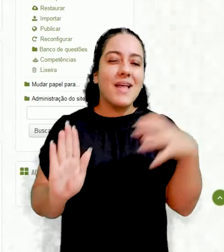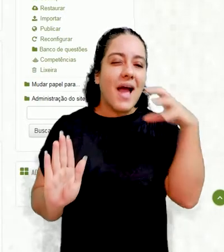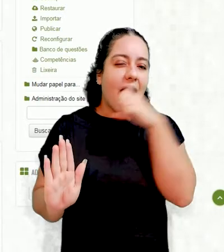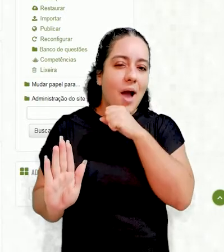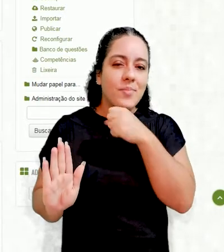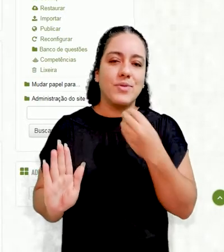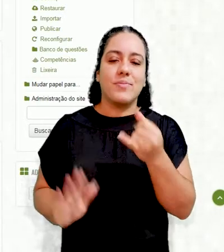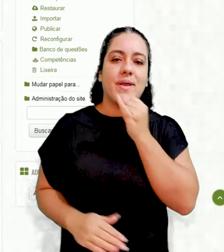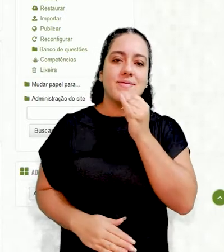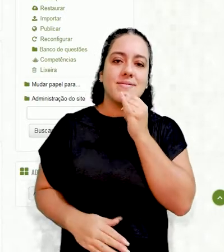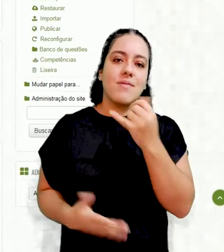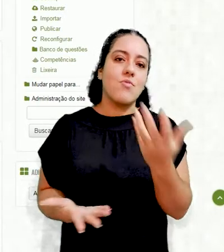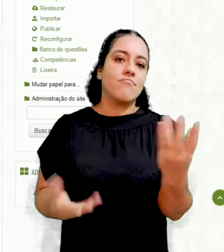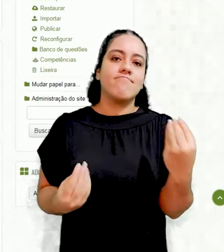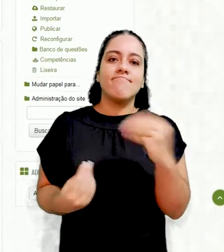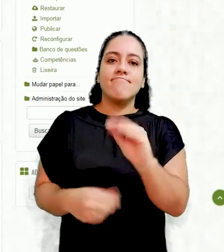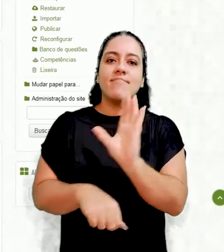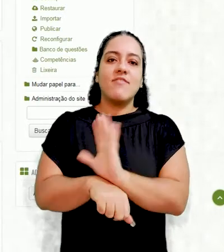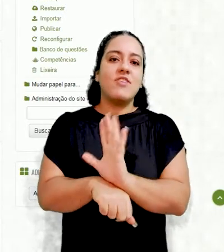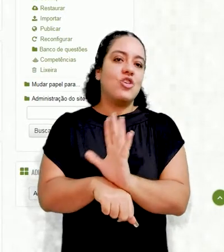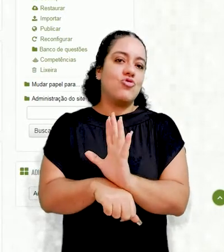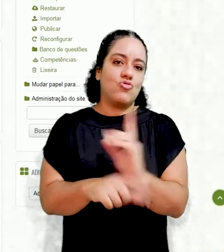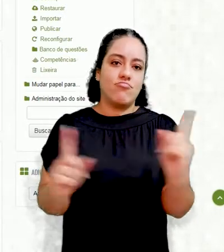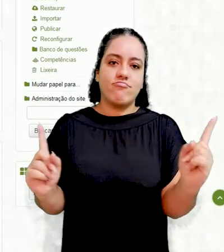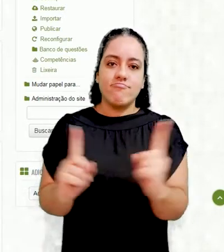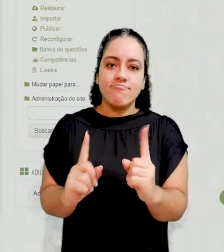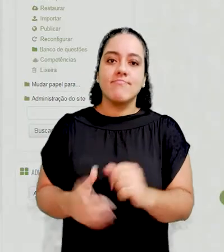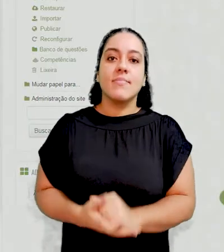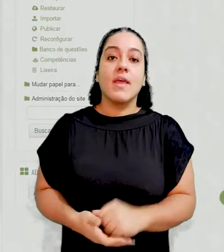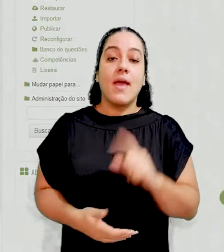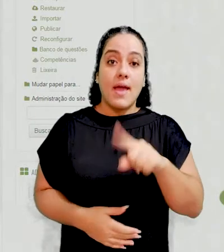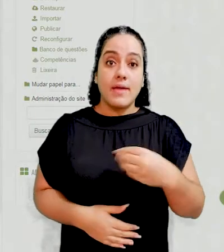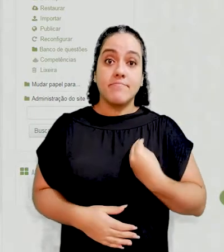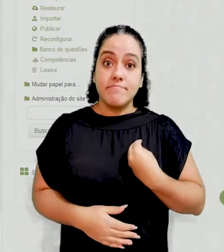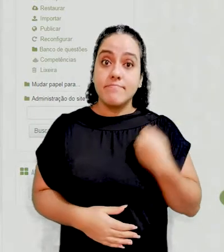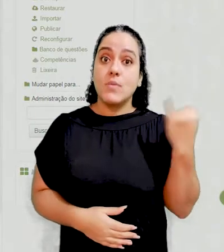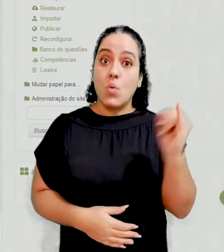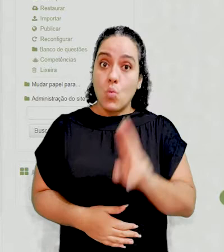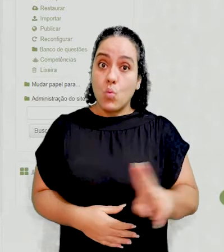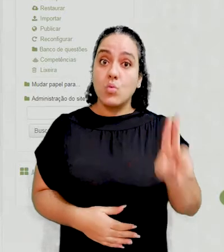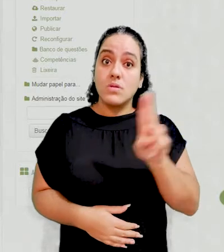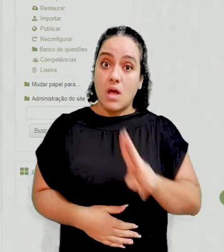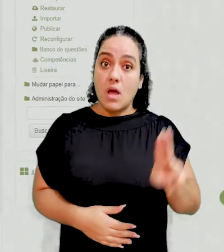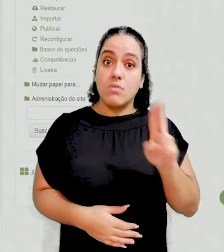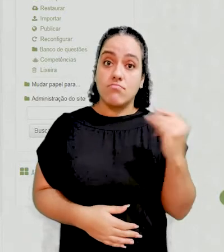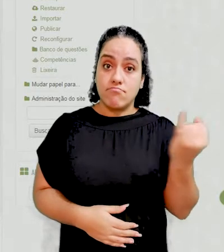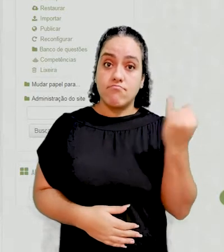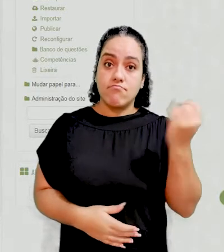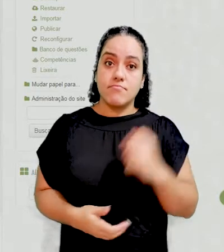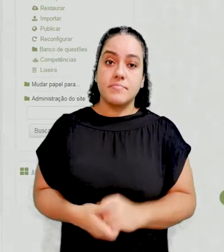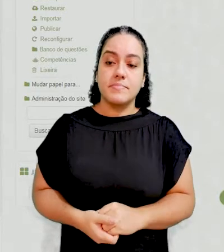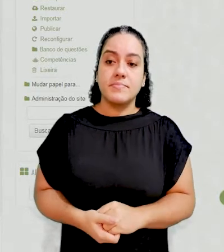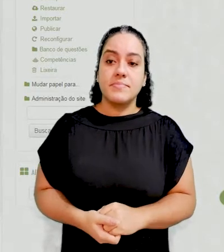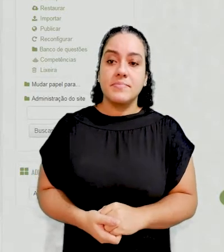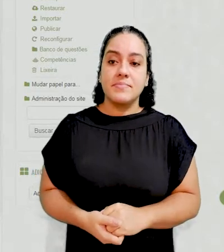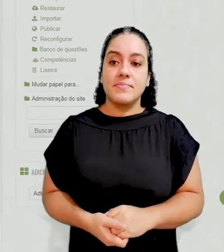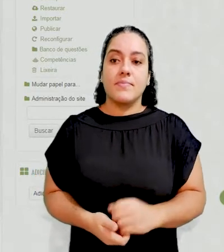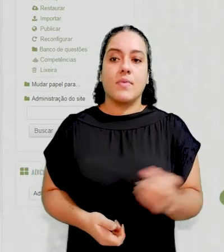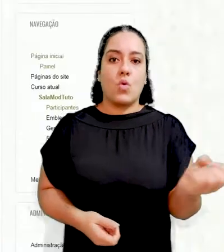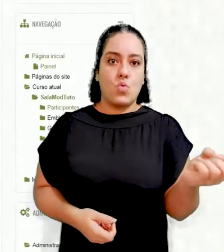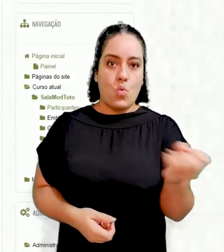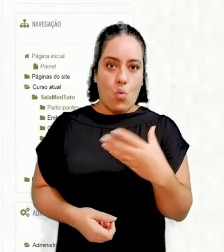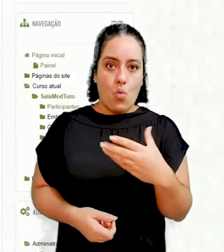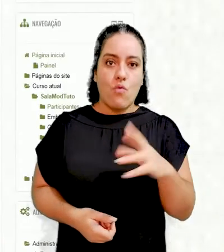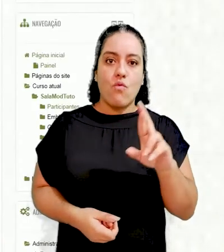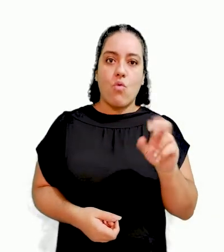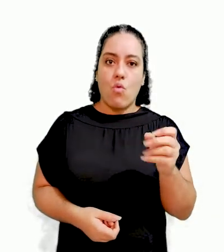rapidamente como você colocaria, por exemplo, um vídeo aqui, que é uma funcionalidade muito utilizada. Vamos colocar